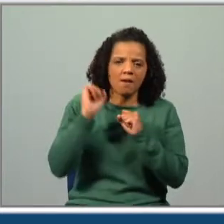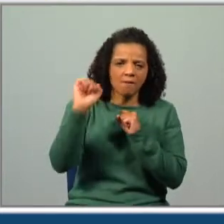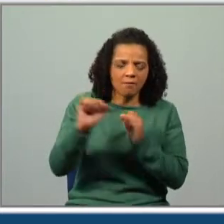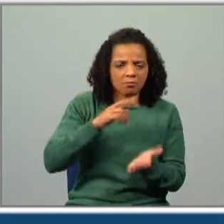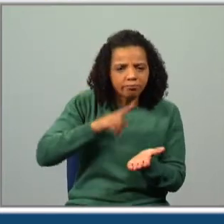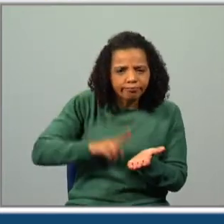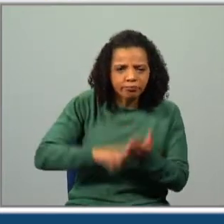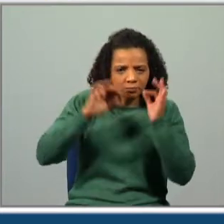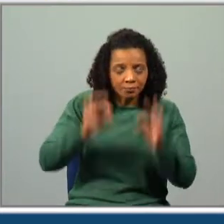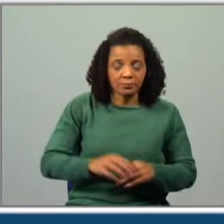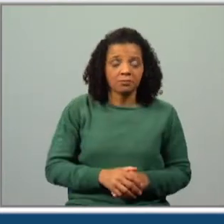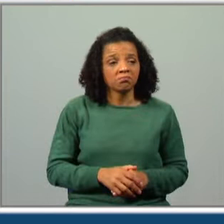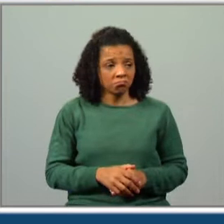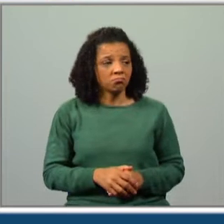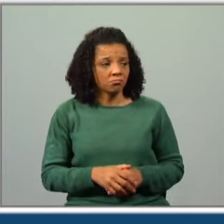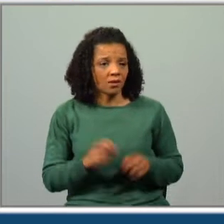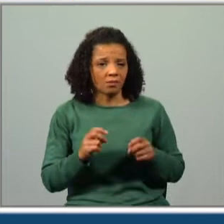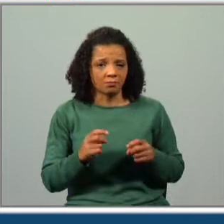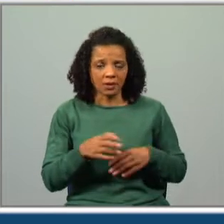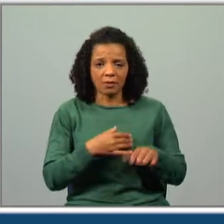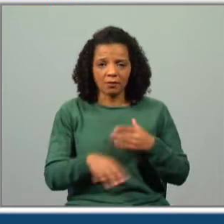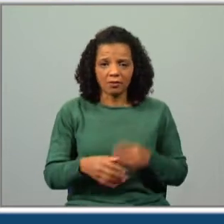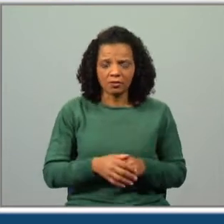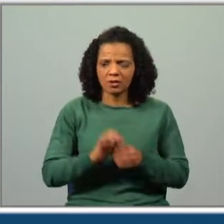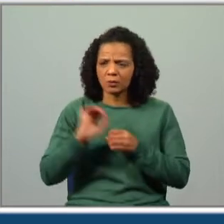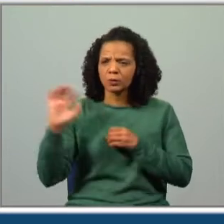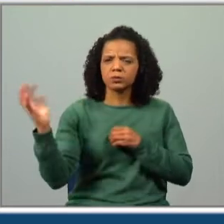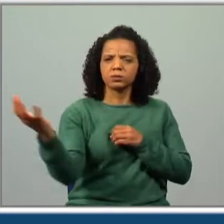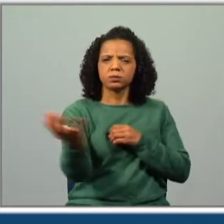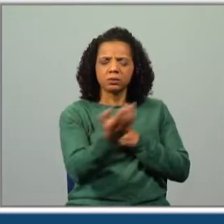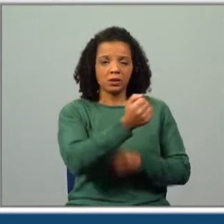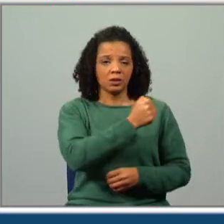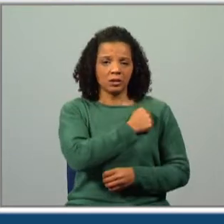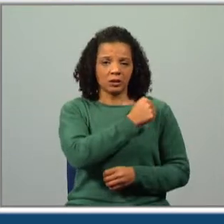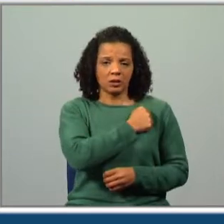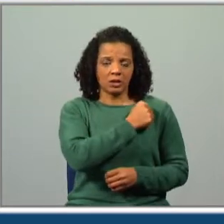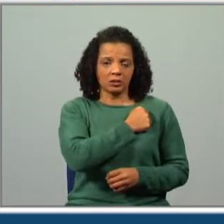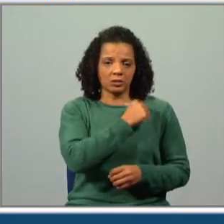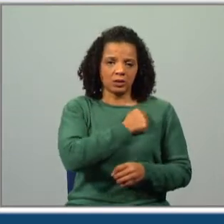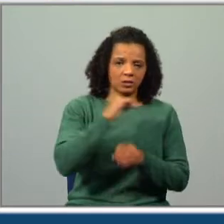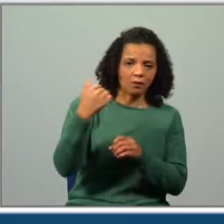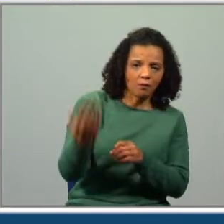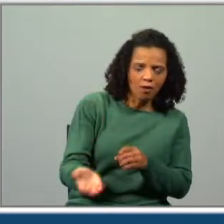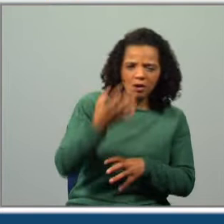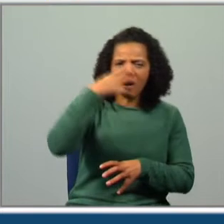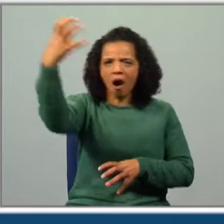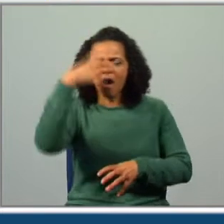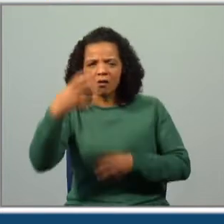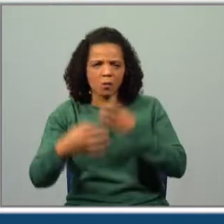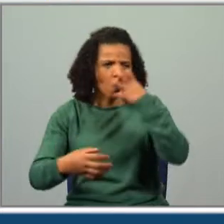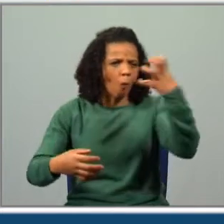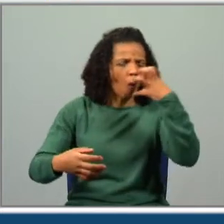verdadeiro. E assim fez, tudo à sua volta, em casa, fora de casa, lhe gritava.